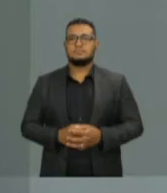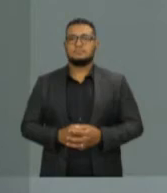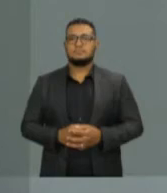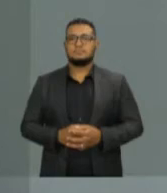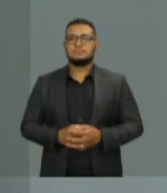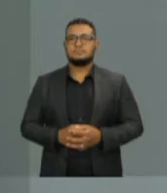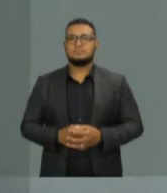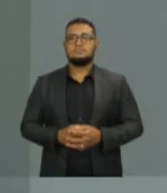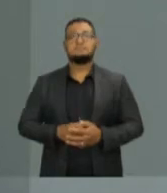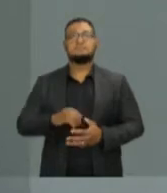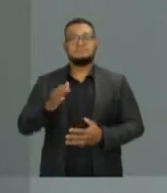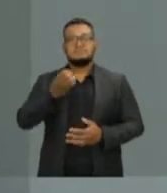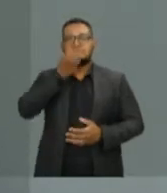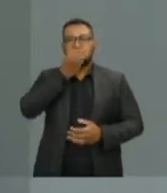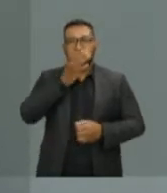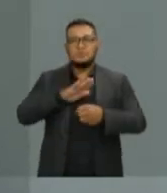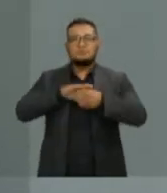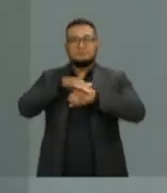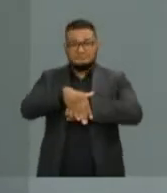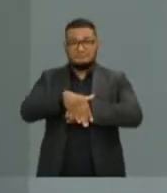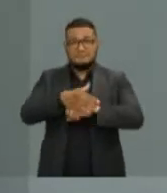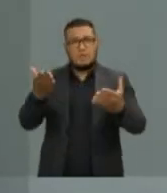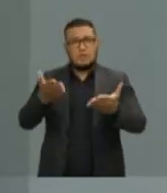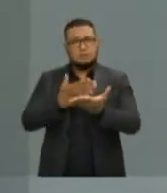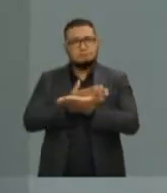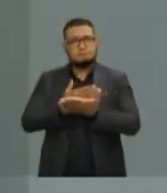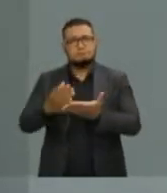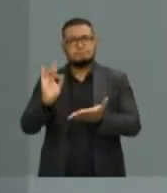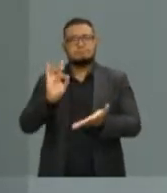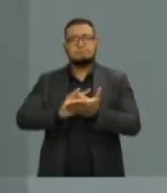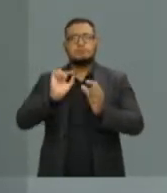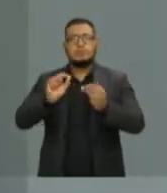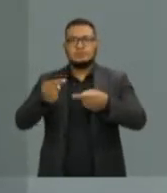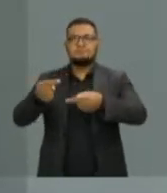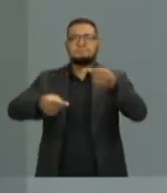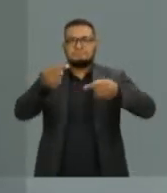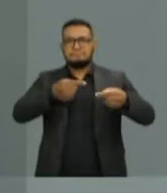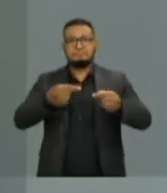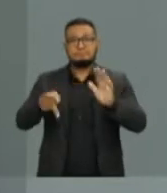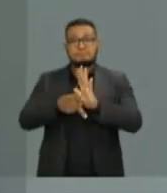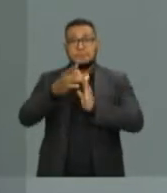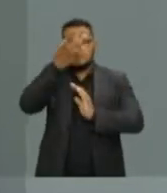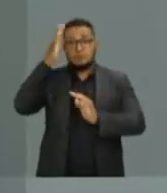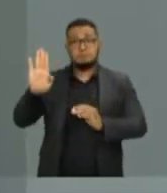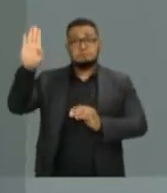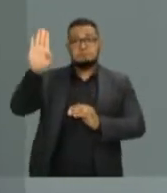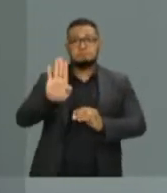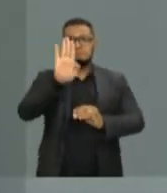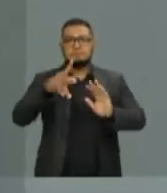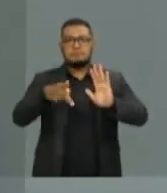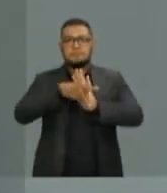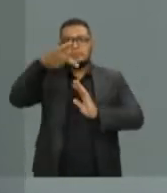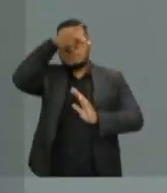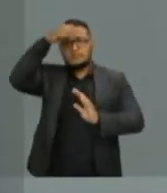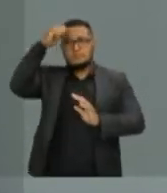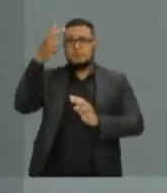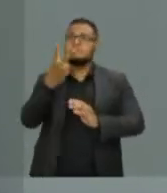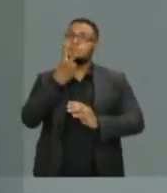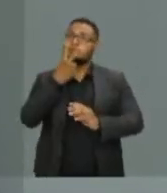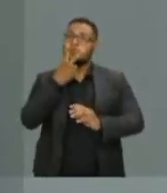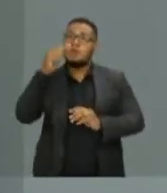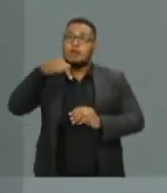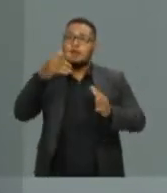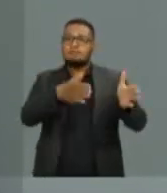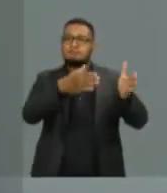Olá, boa noite. Começa agora o debate com os candidatos à Prefeitura de Vitória neste segundo